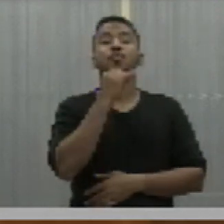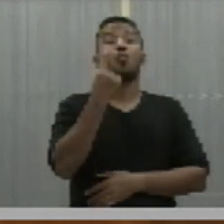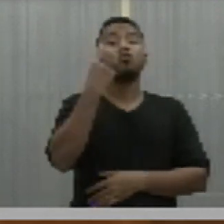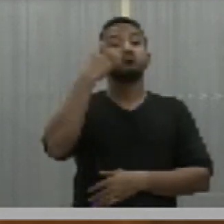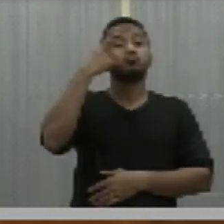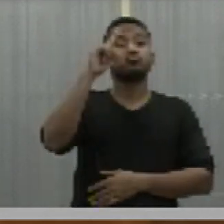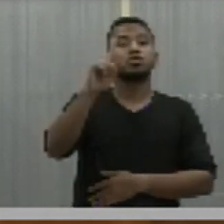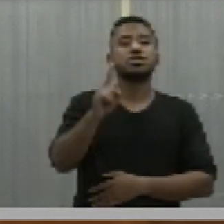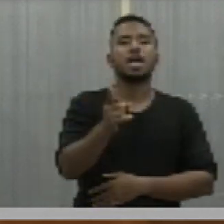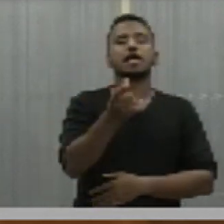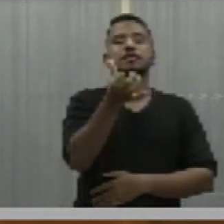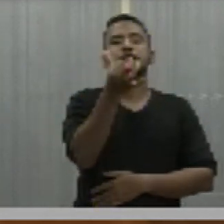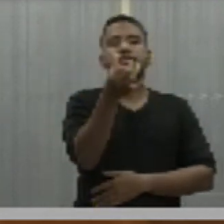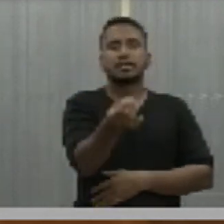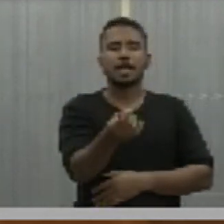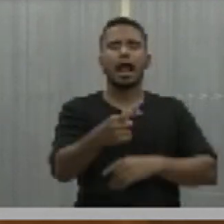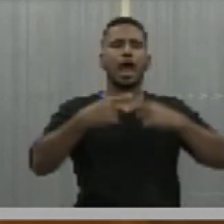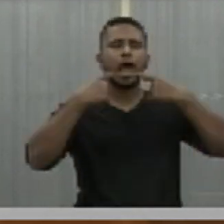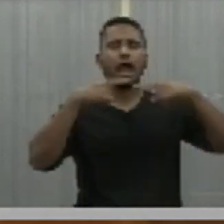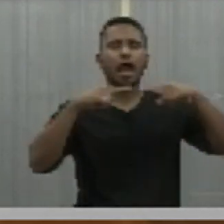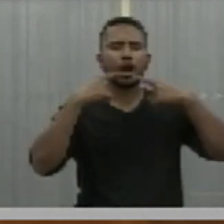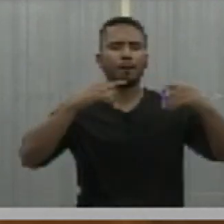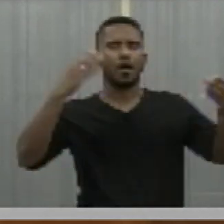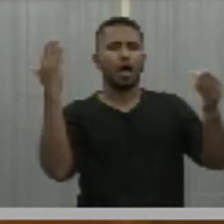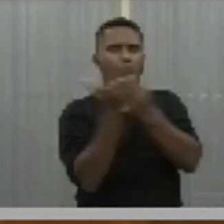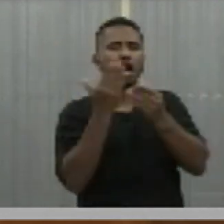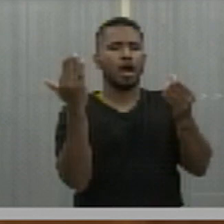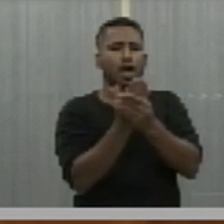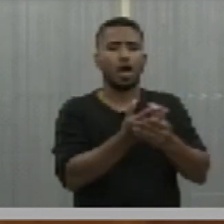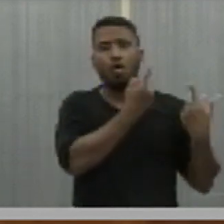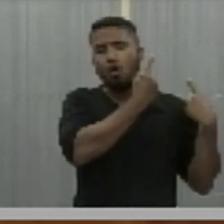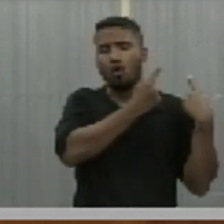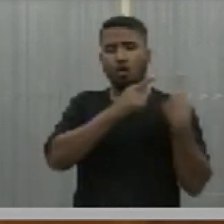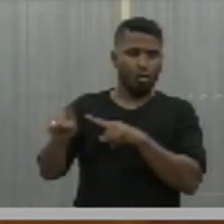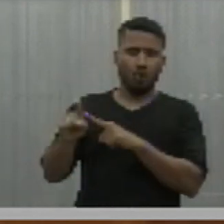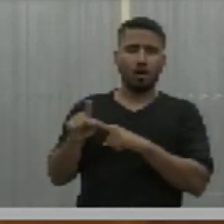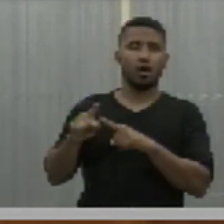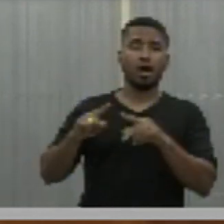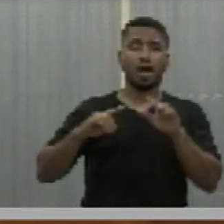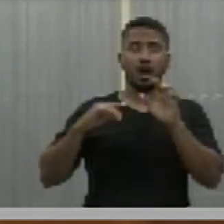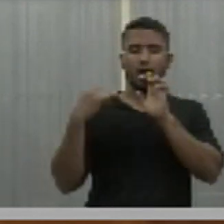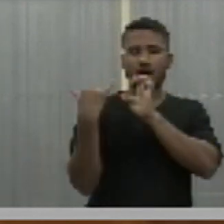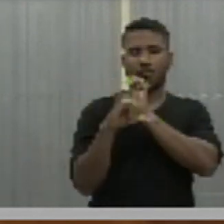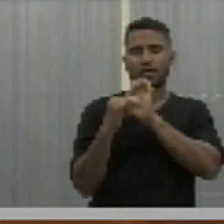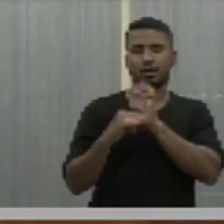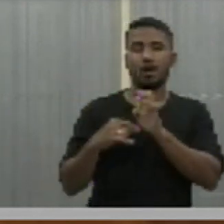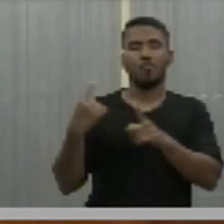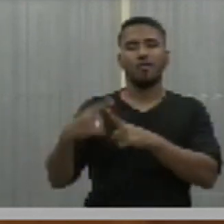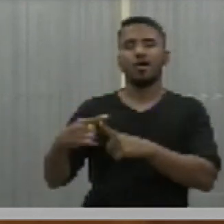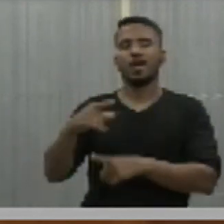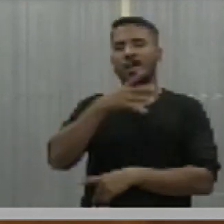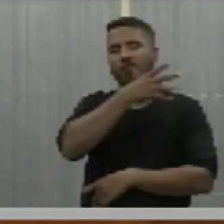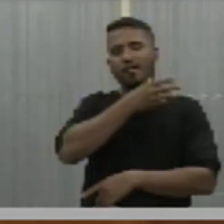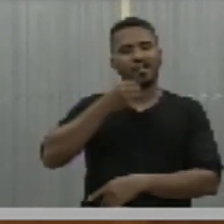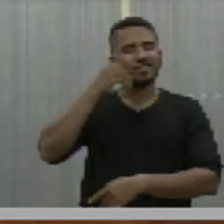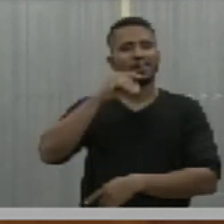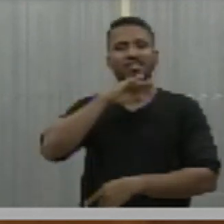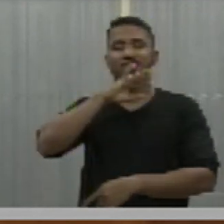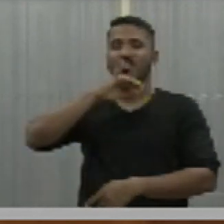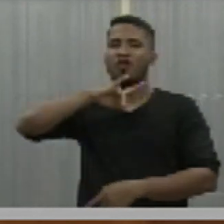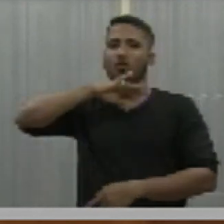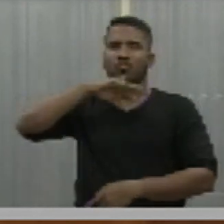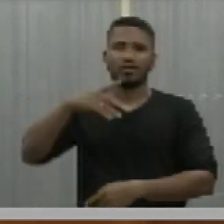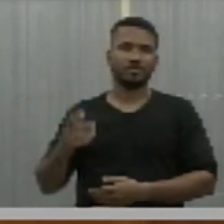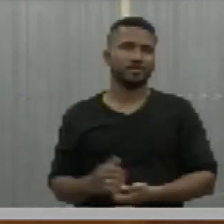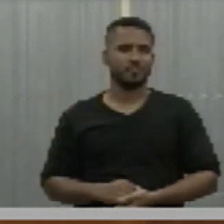60 denúncias contra a Equatorial no que diz respeito à qualidade do serviço. Senhor presidente,